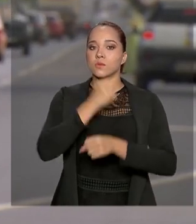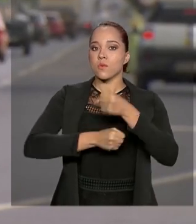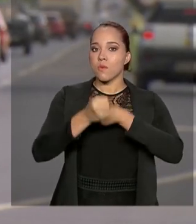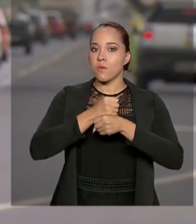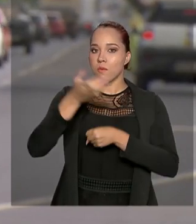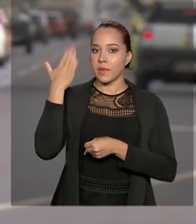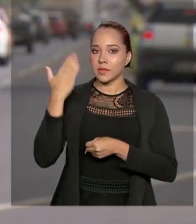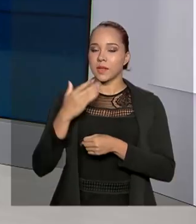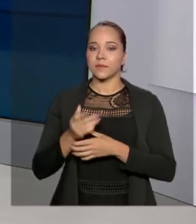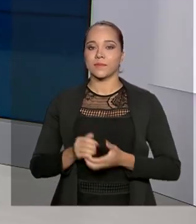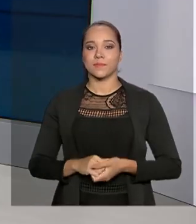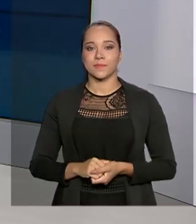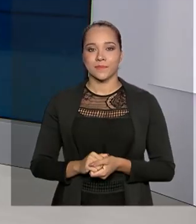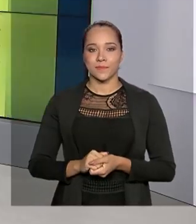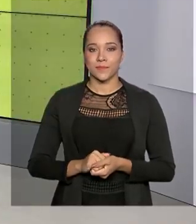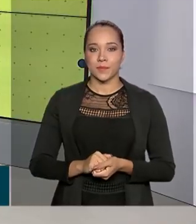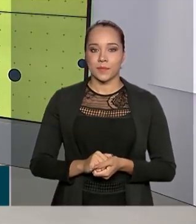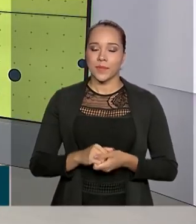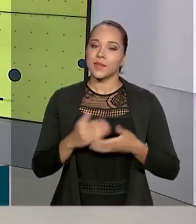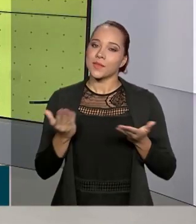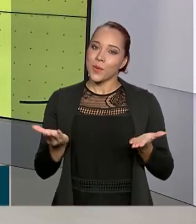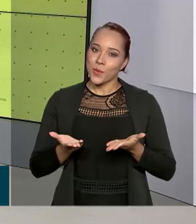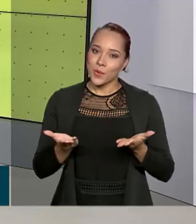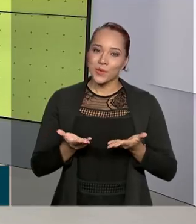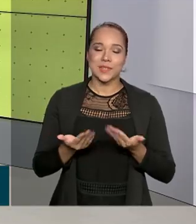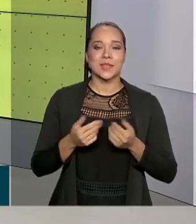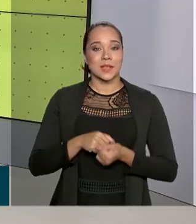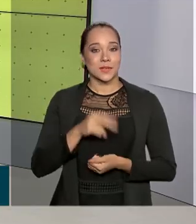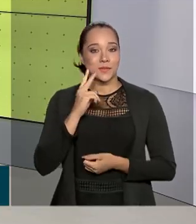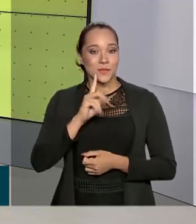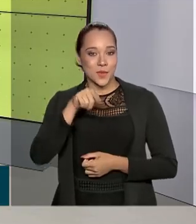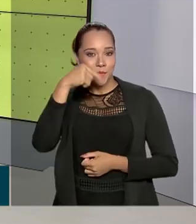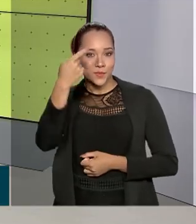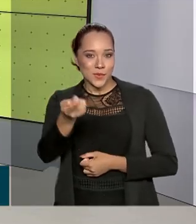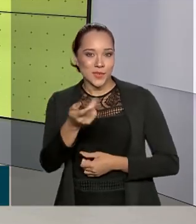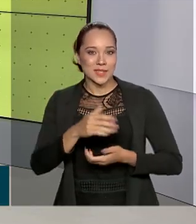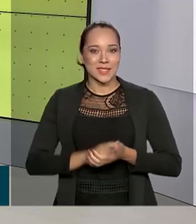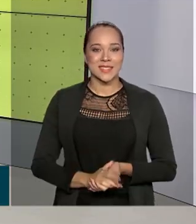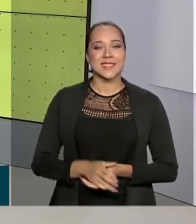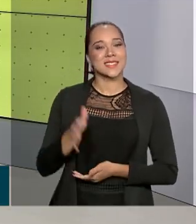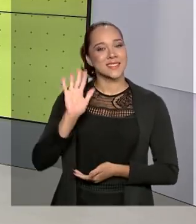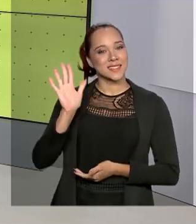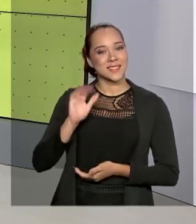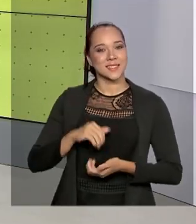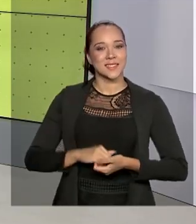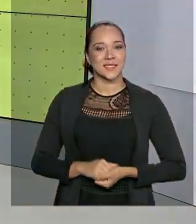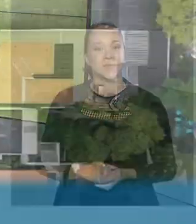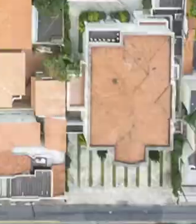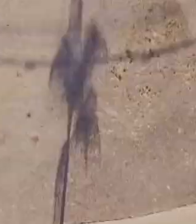Voltamos ao estúdio. A gente fica por aqui. Nos vemos na próxima edição. Até lá!